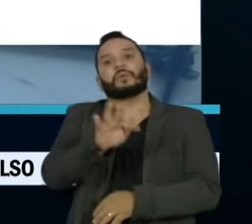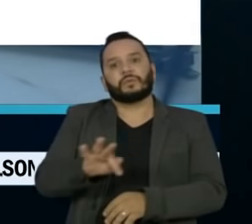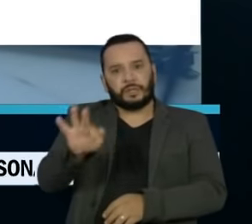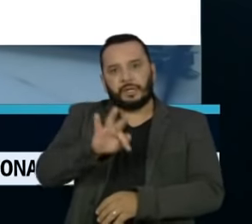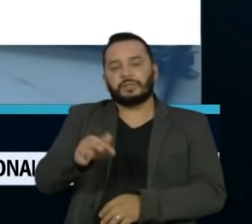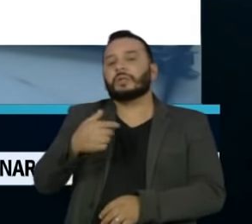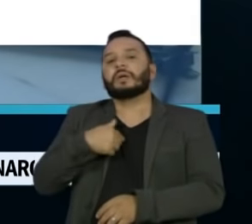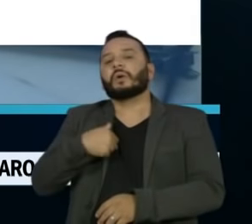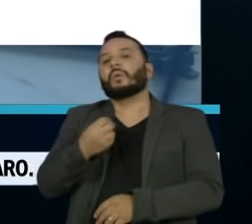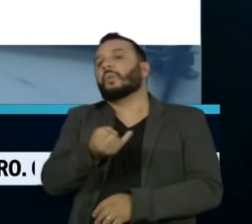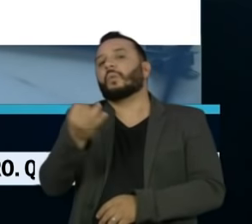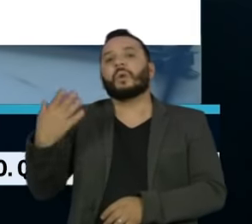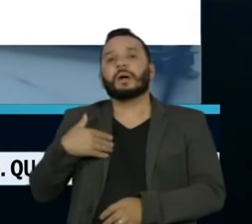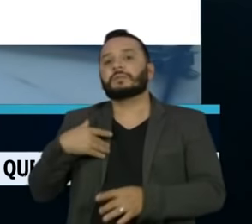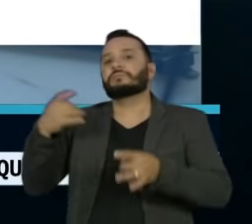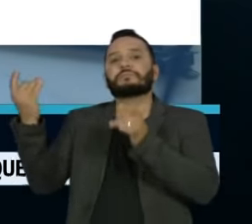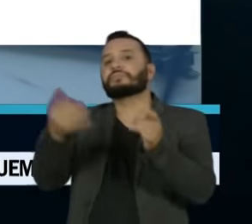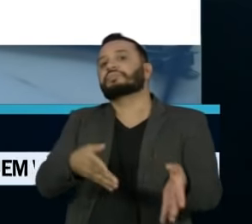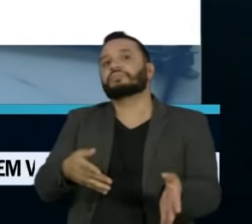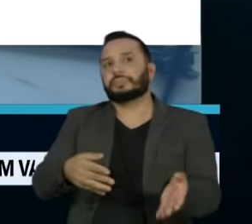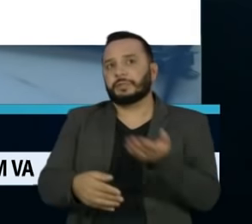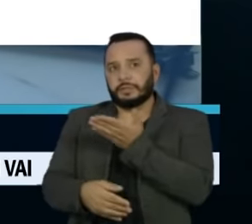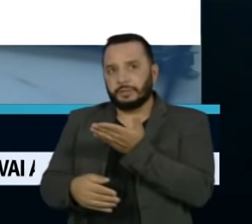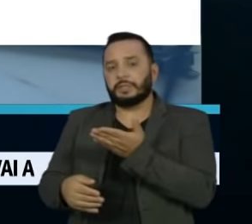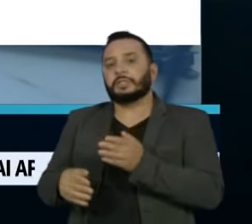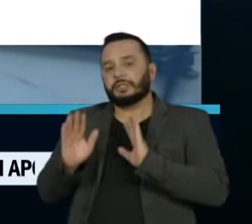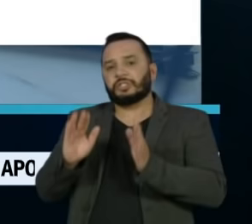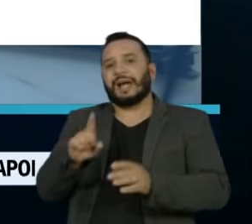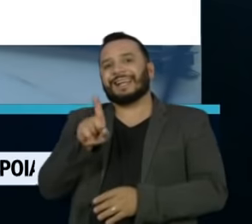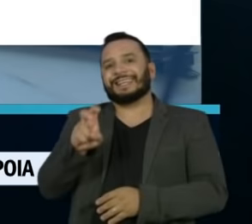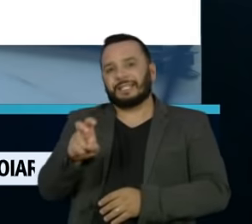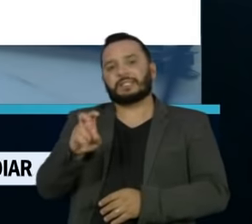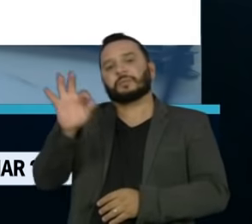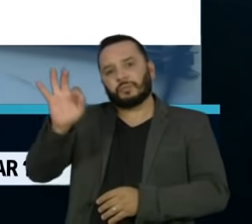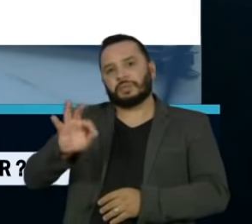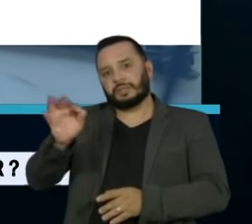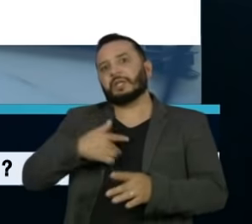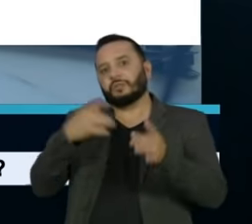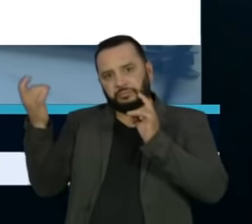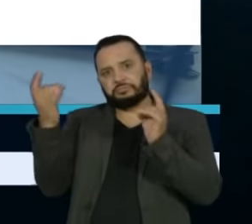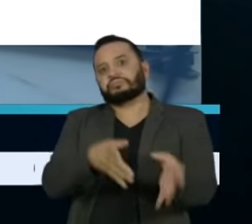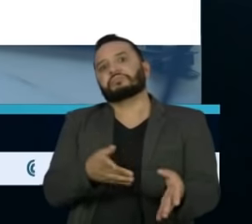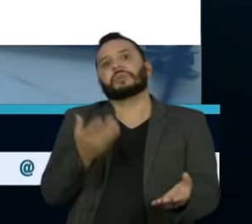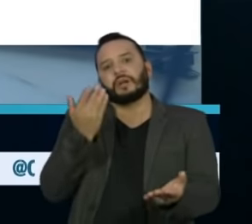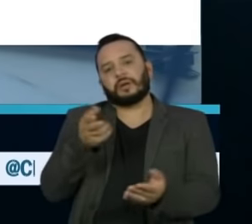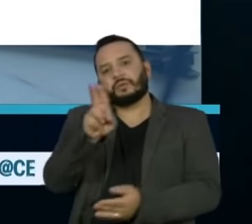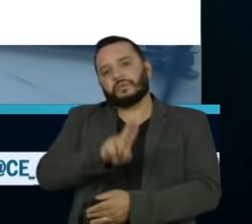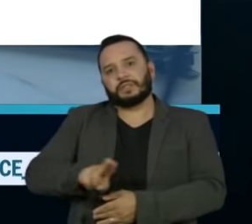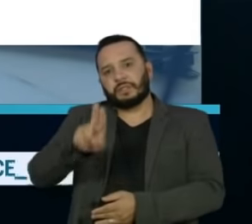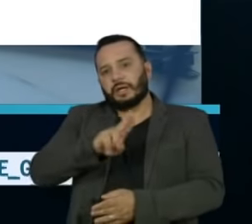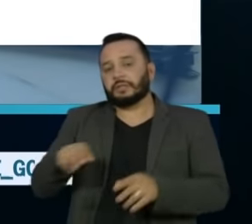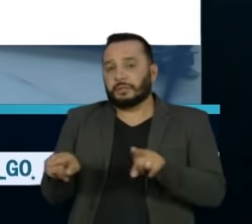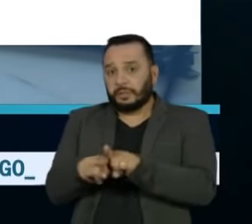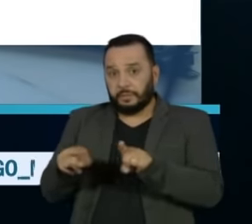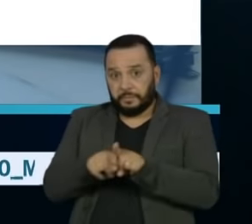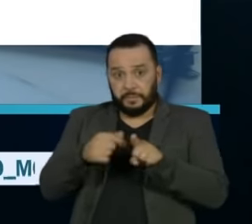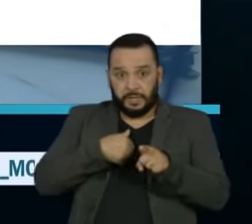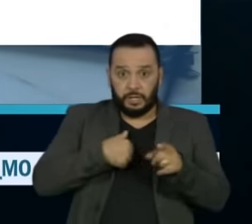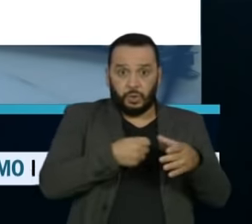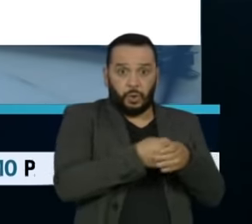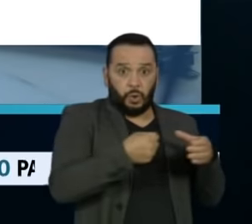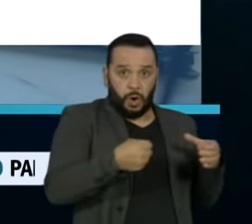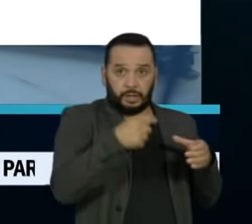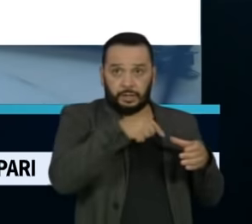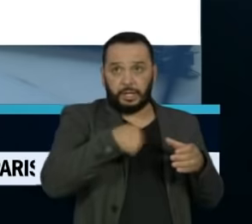evasão escolar, por exemplo, a média da universidade superou os 15% nesses dois anos. Entre os bolsistas desse programa,